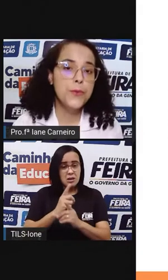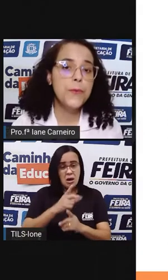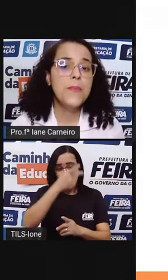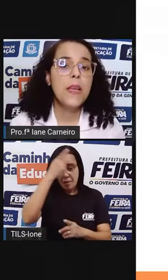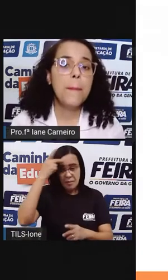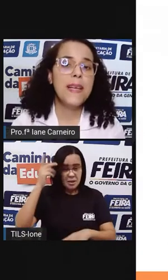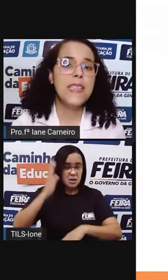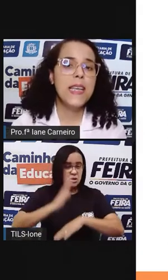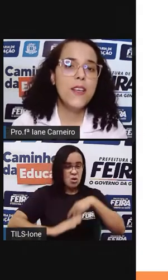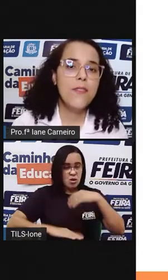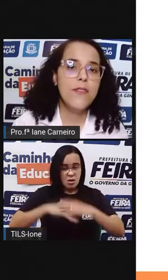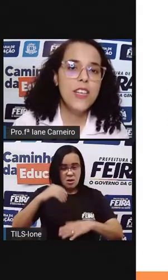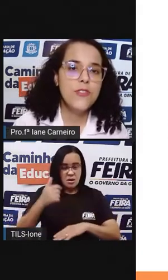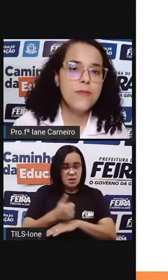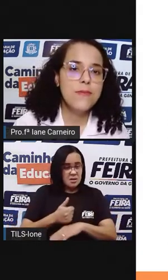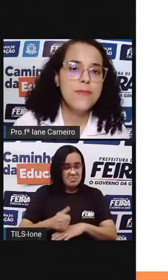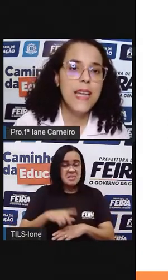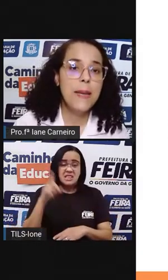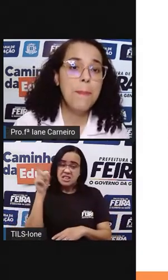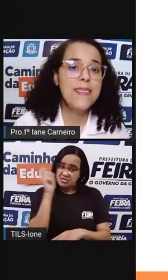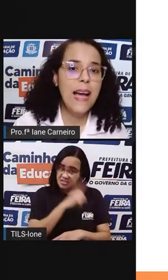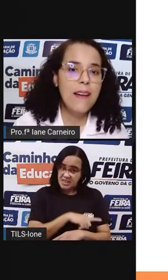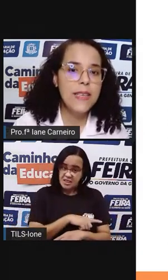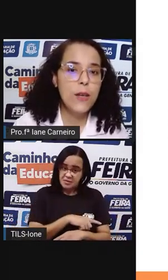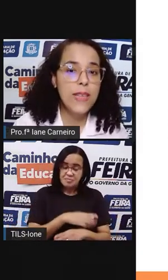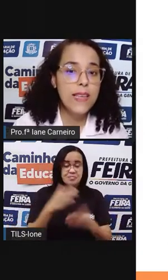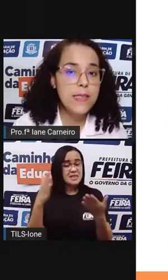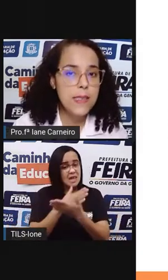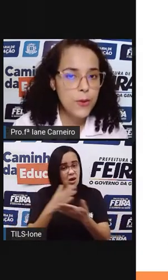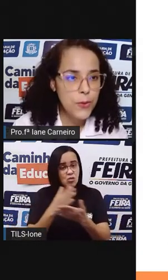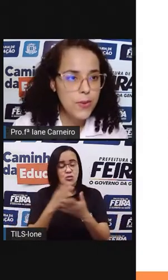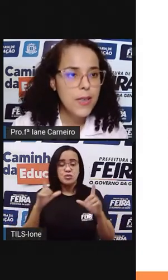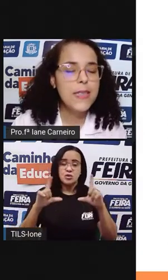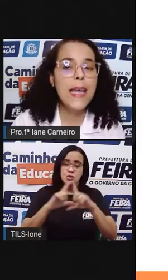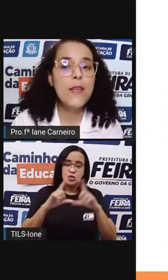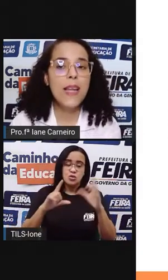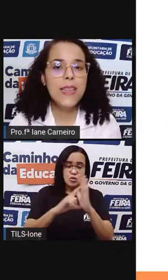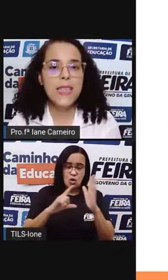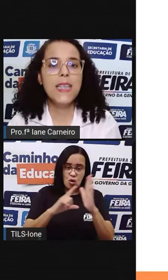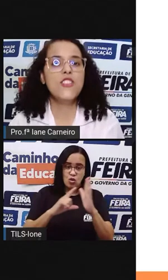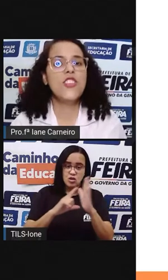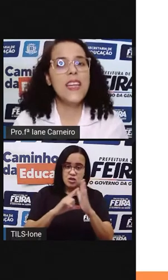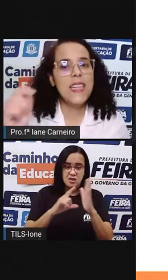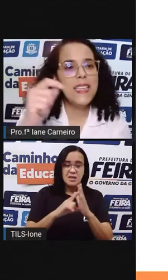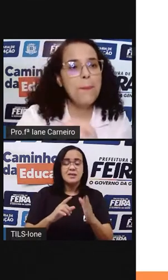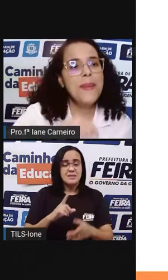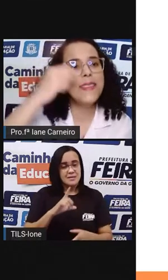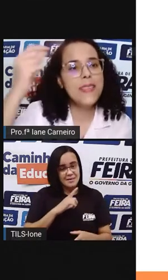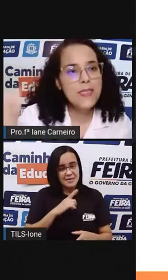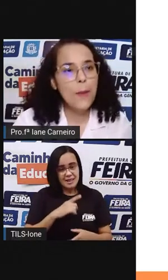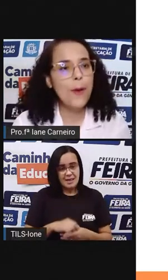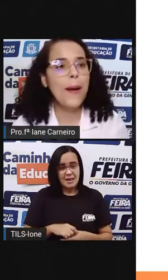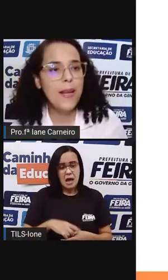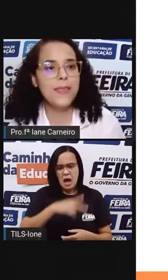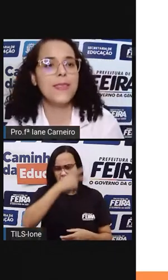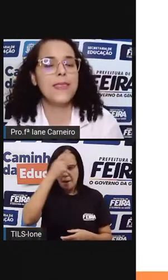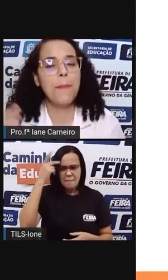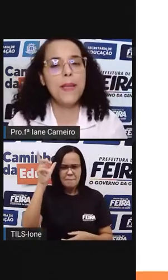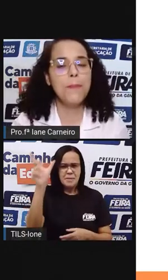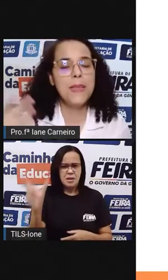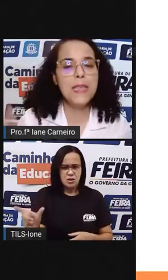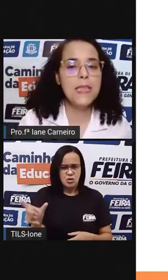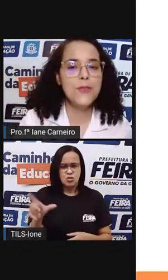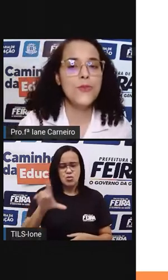algum produto. Mas aqui, vejo, ele pintava, que é um tecido, né? E o letreirista, ele ia pintando a propaganda,